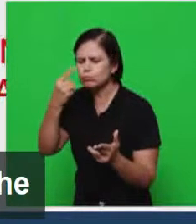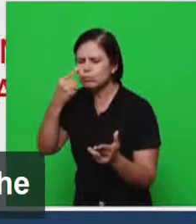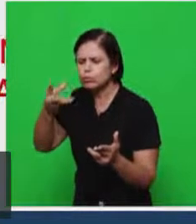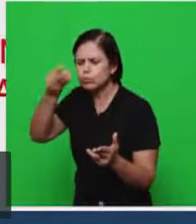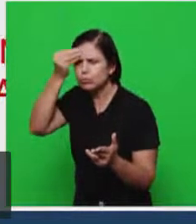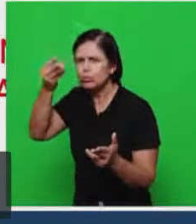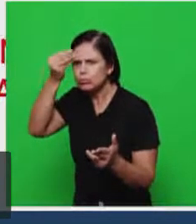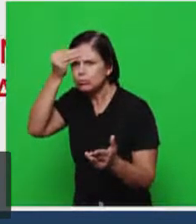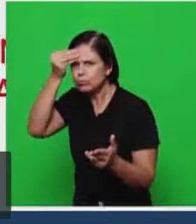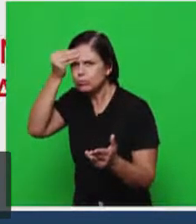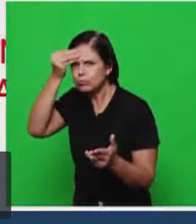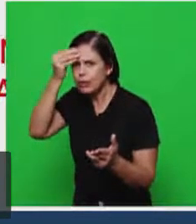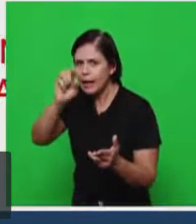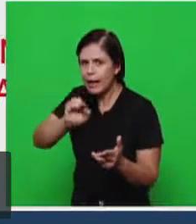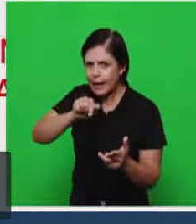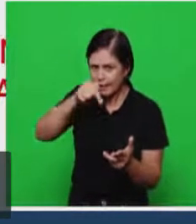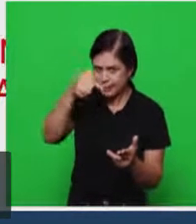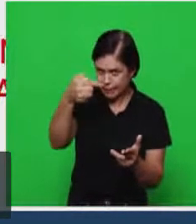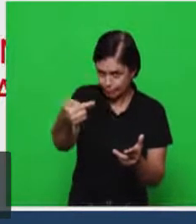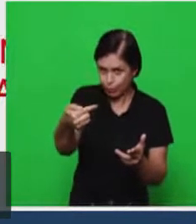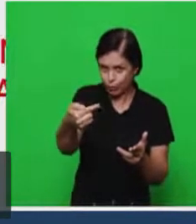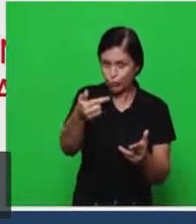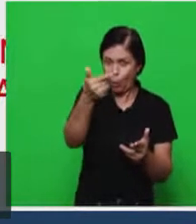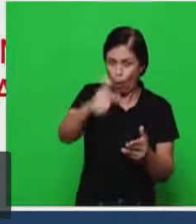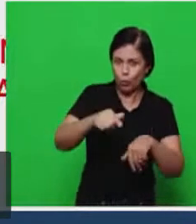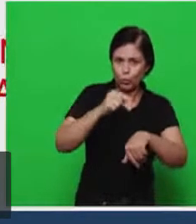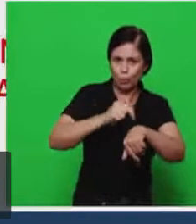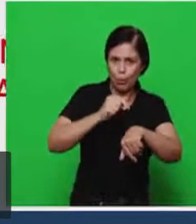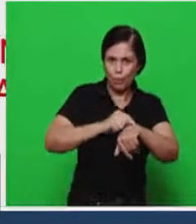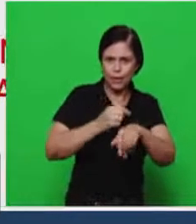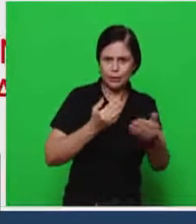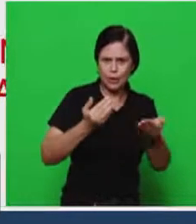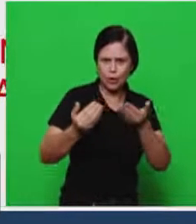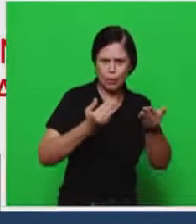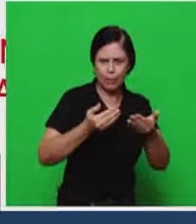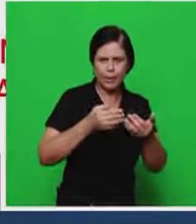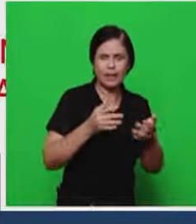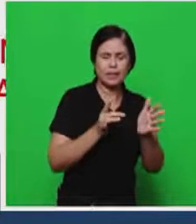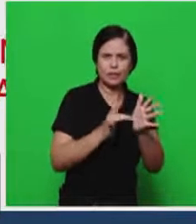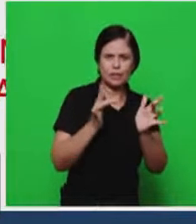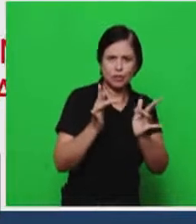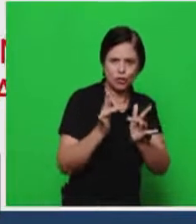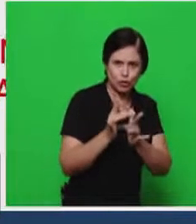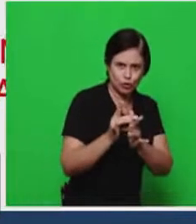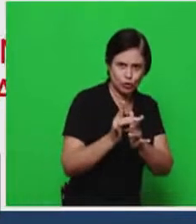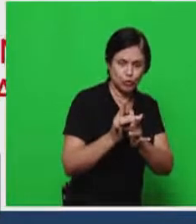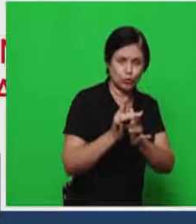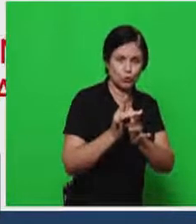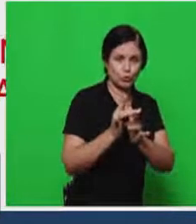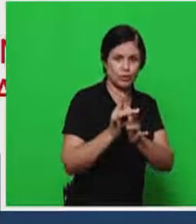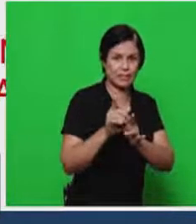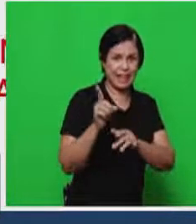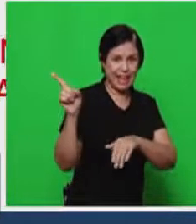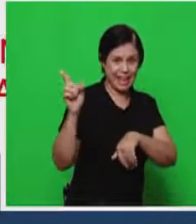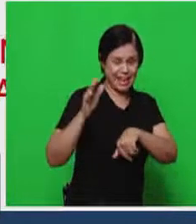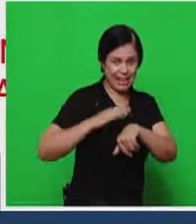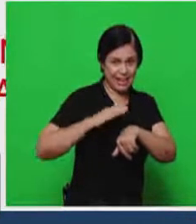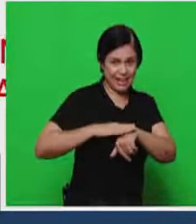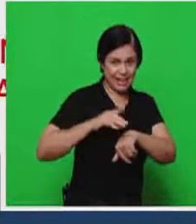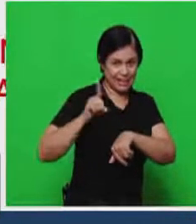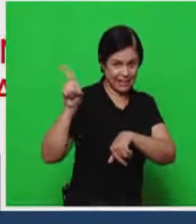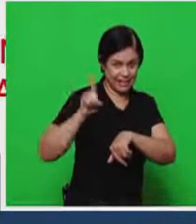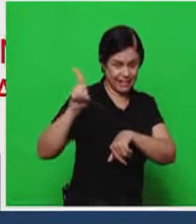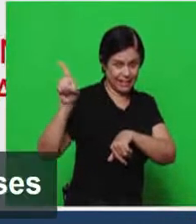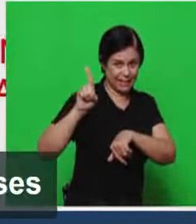agora no segundo caso a segunda situação ele o senhor Jesus já se dirige agora